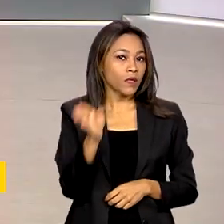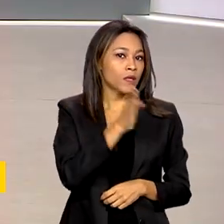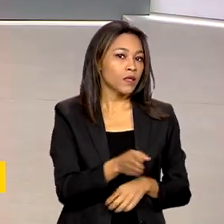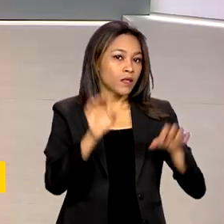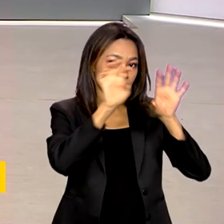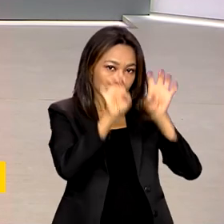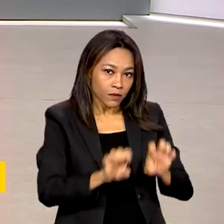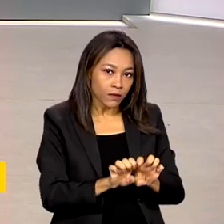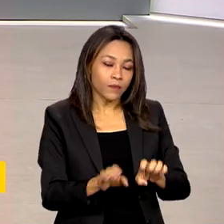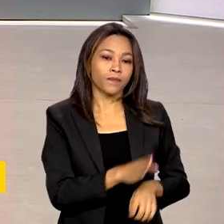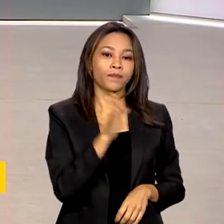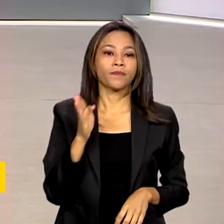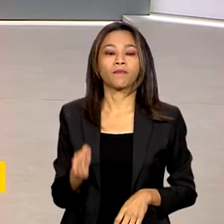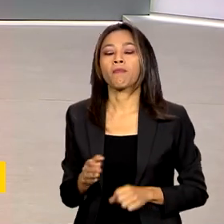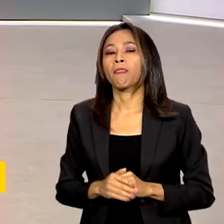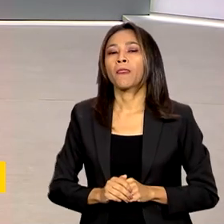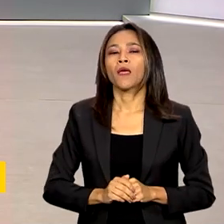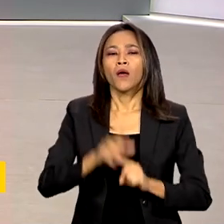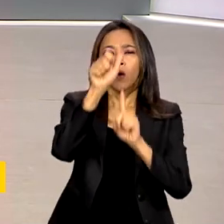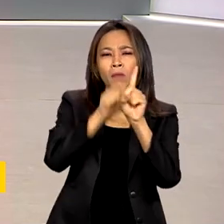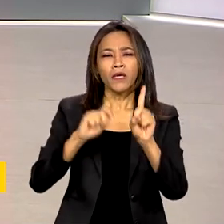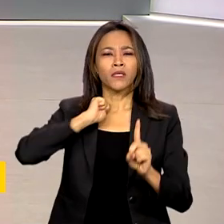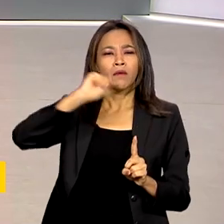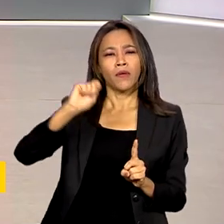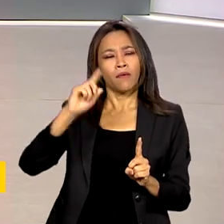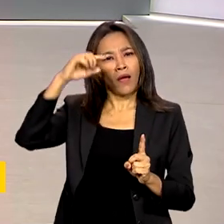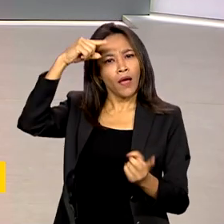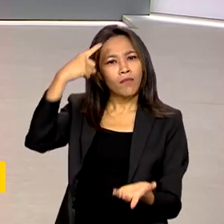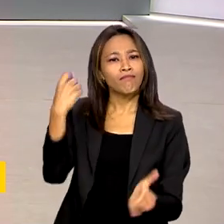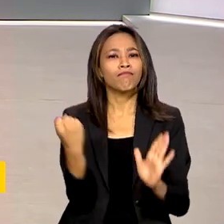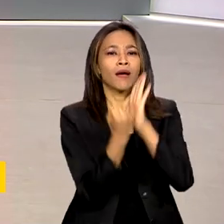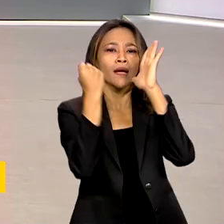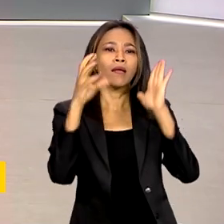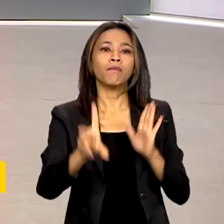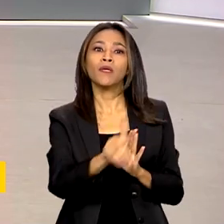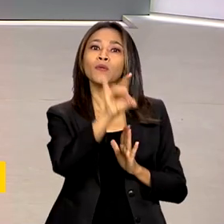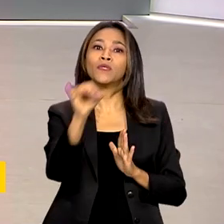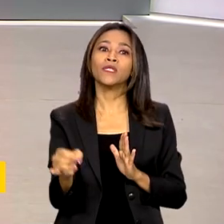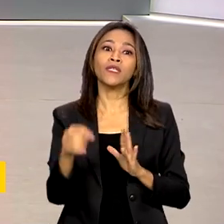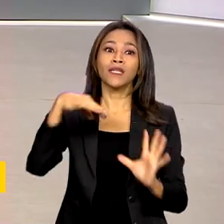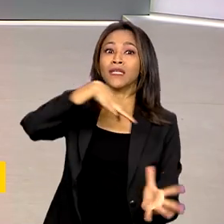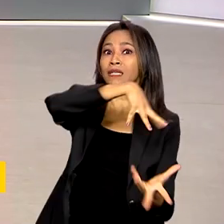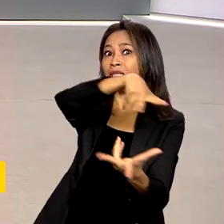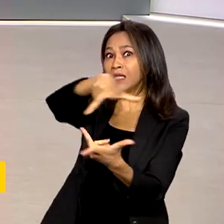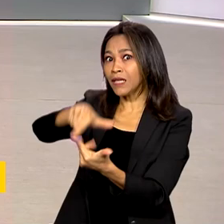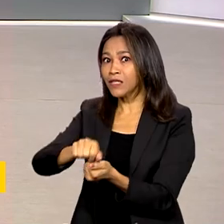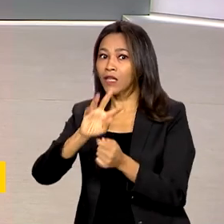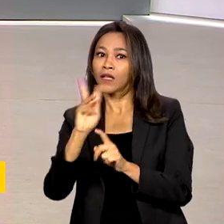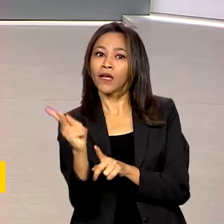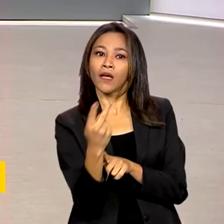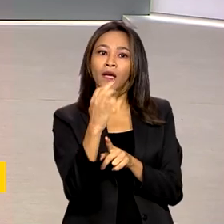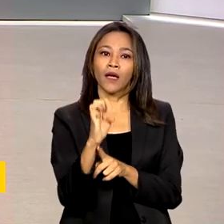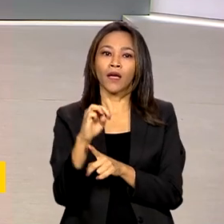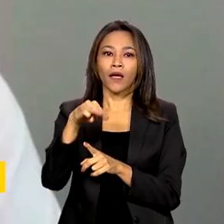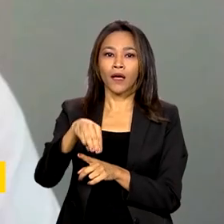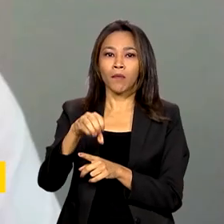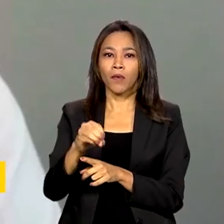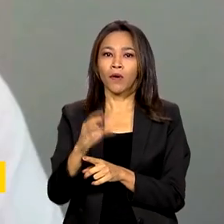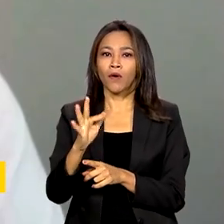O mês de abril é marcado pelo Dia Internacional da Hemofilia, doença que atinge milhares de brasileiros.